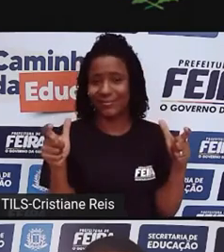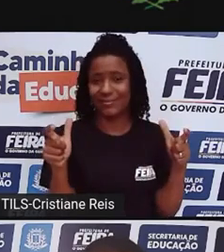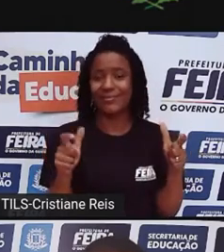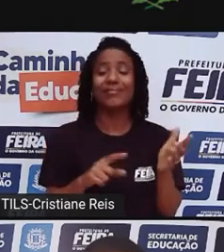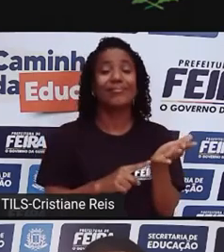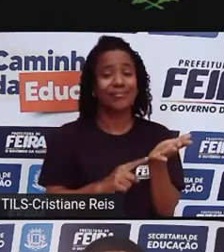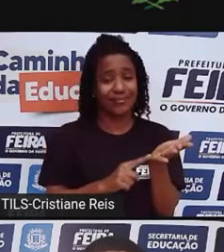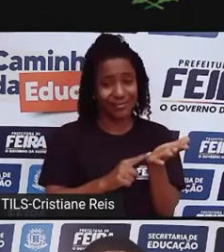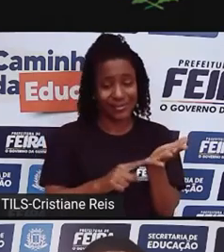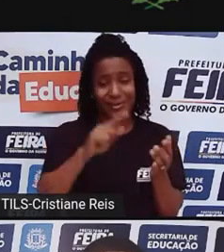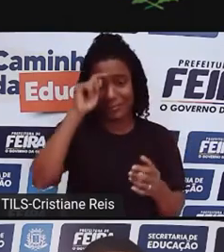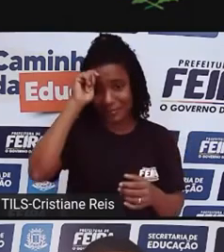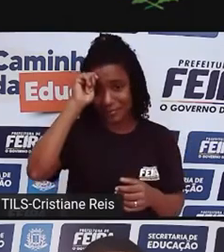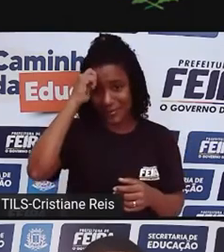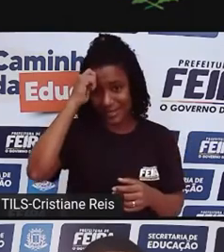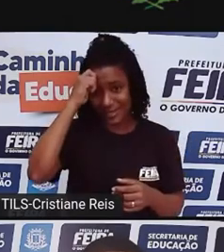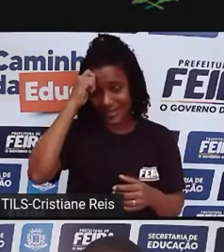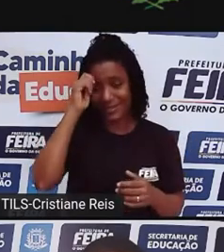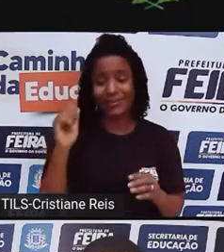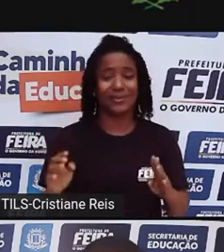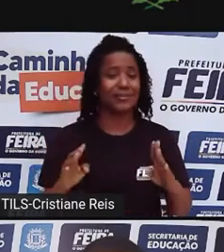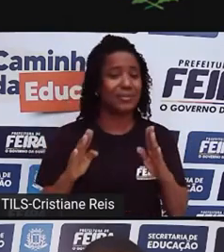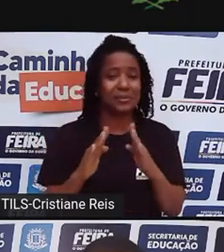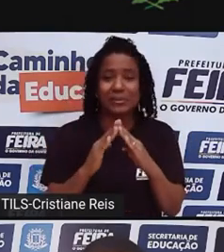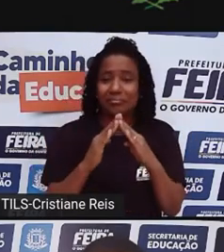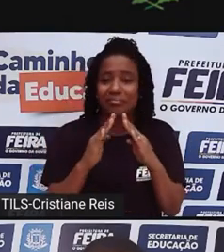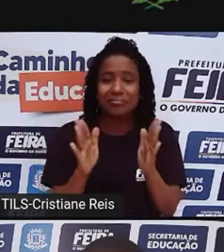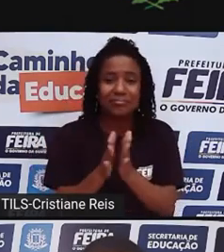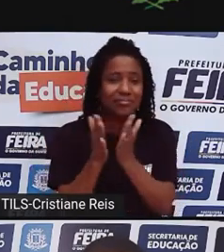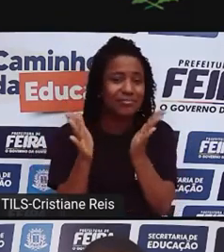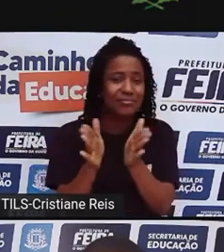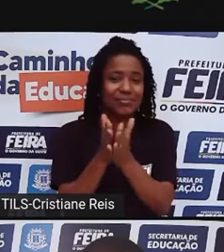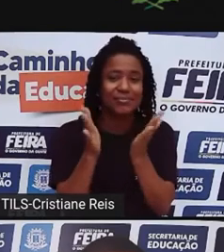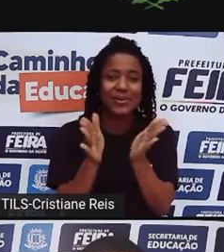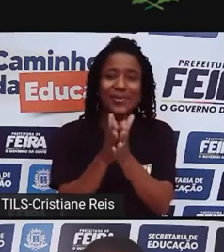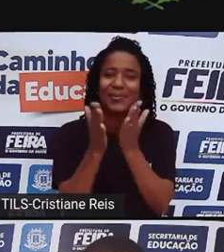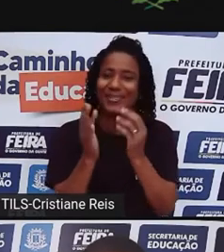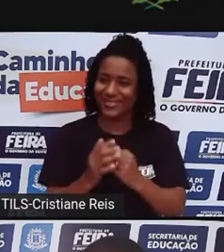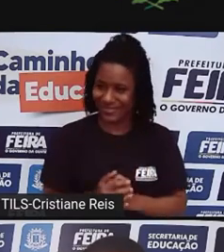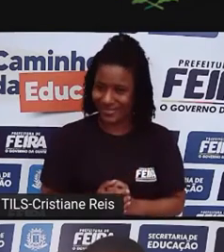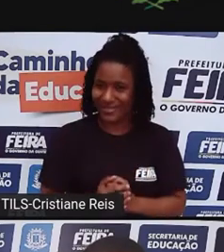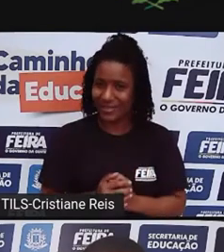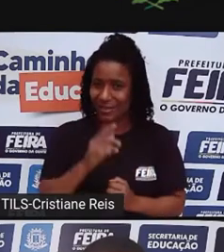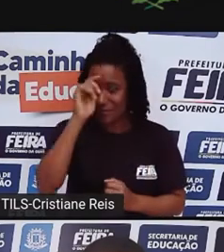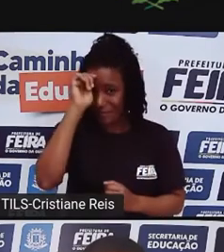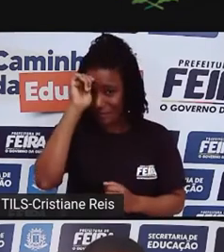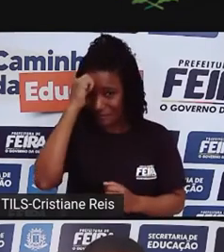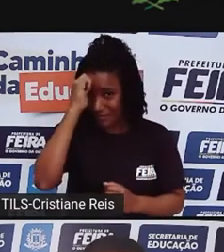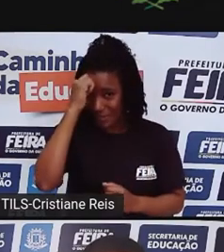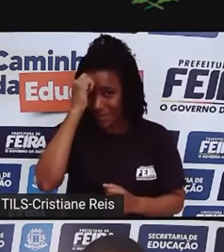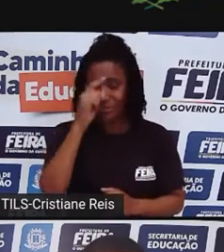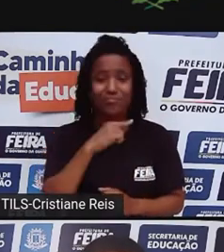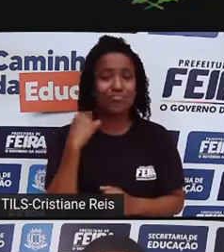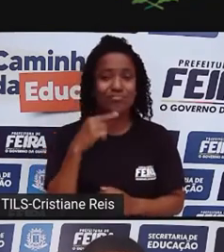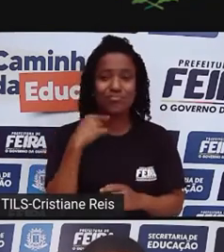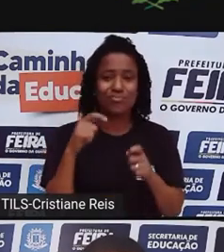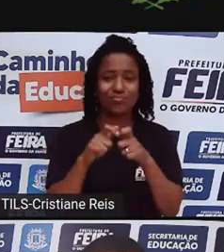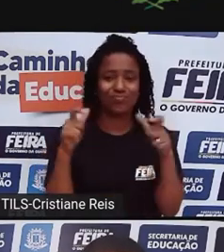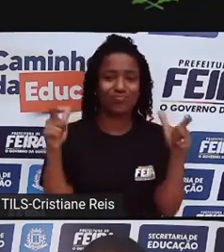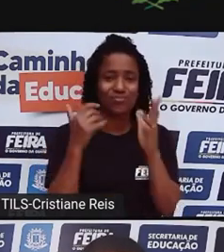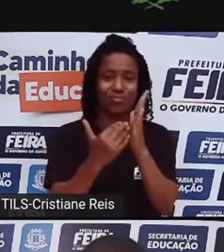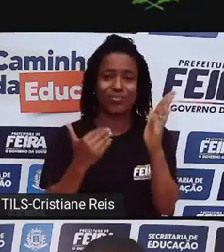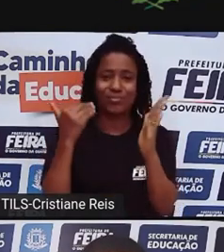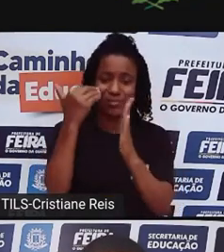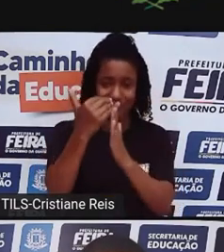pretas e moradoras de bairros pobres. Então, como é que está todo mundo no mesmo barco, sendo que os negros continuam morrendo, negros de bairros